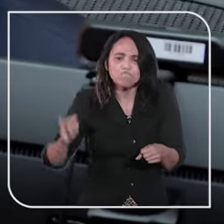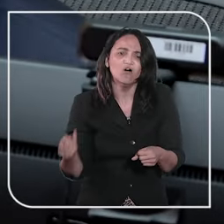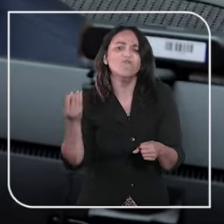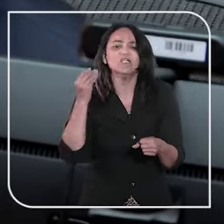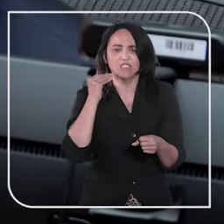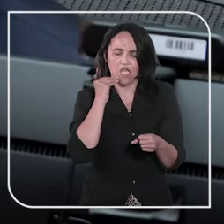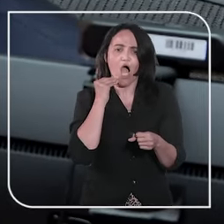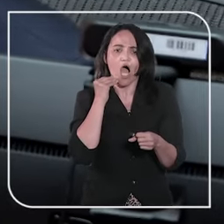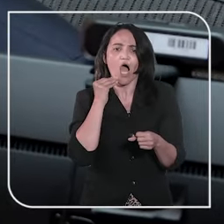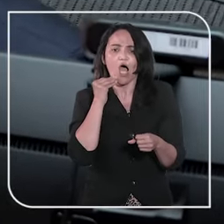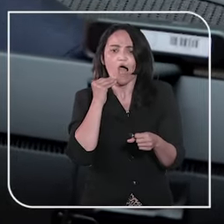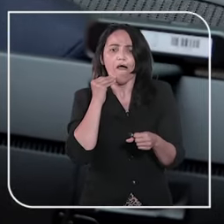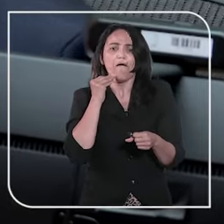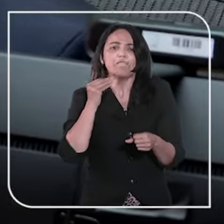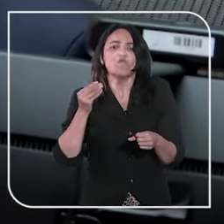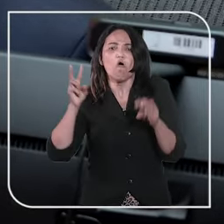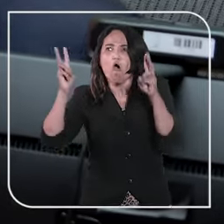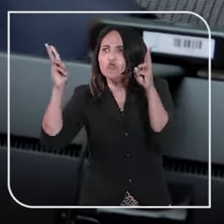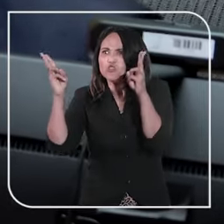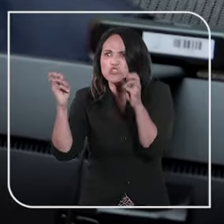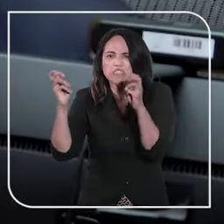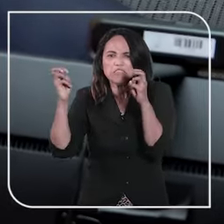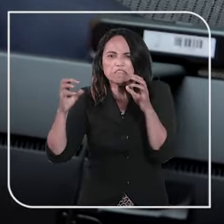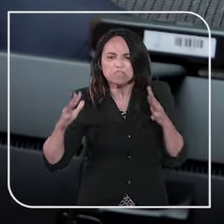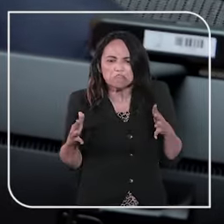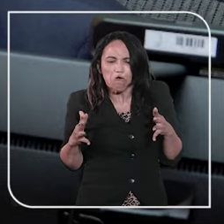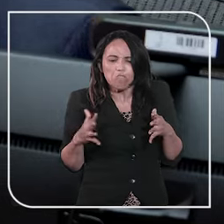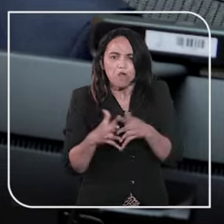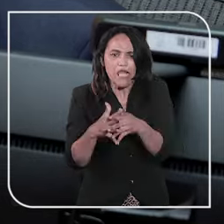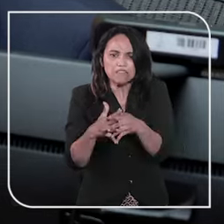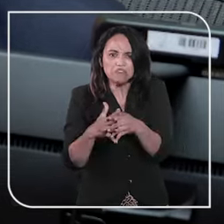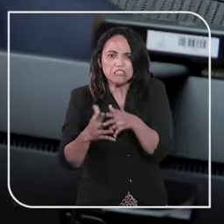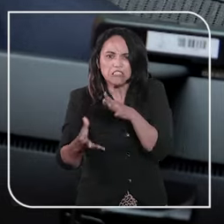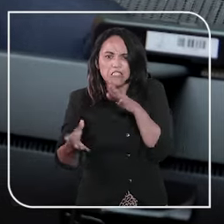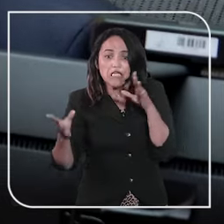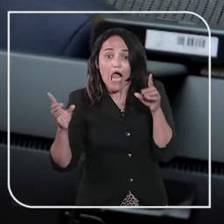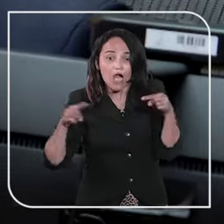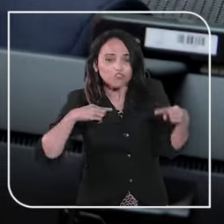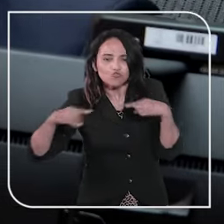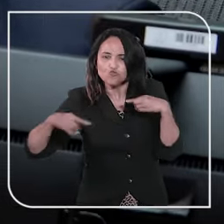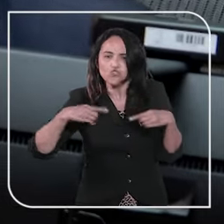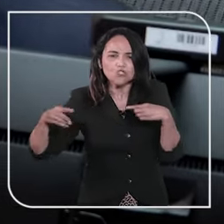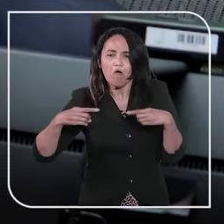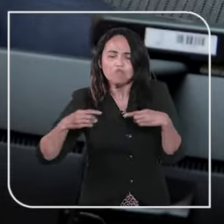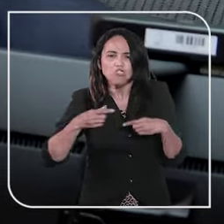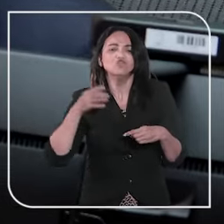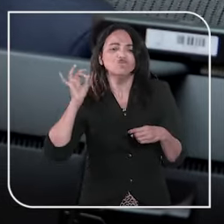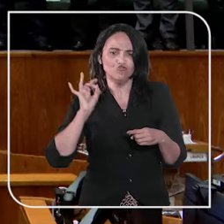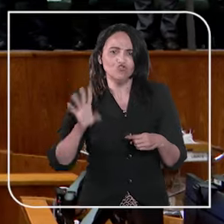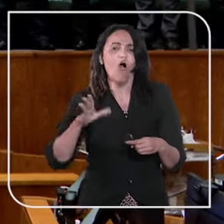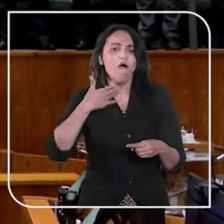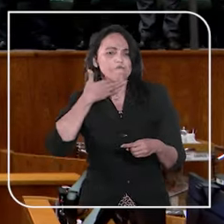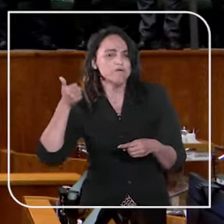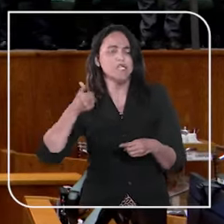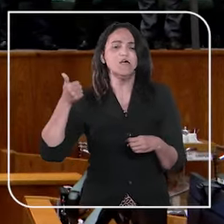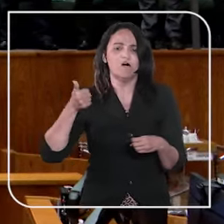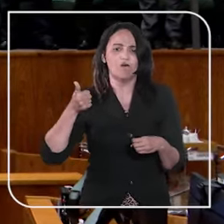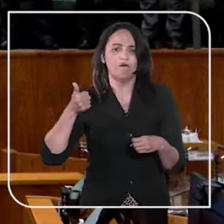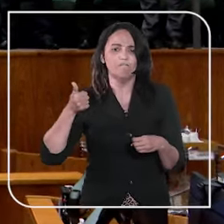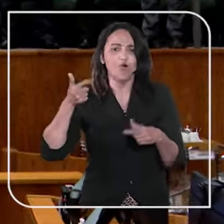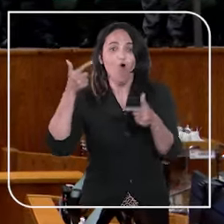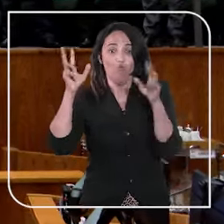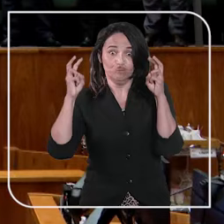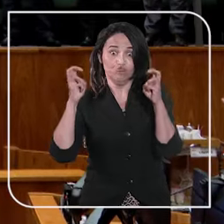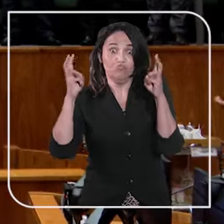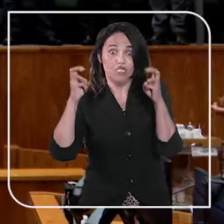esse material. São aqueles temas complexos que a discussão ampla só traz riqueza no conhecimento. A questão vai ser